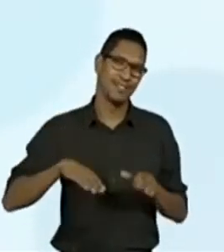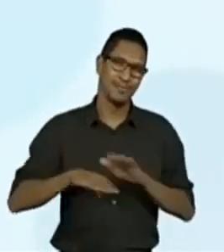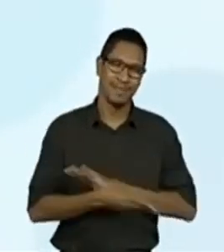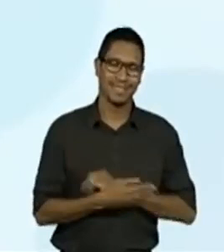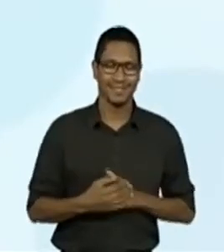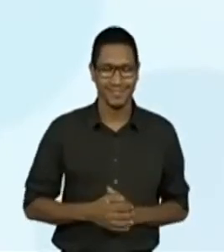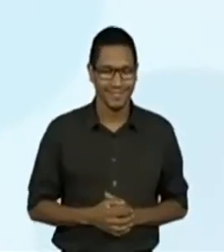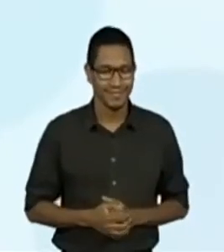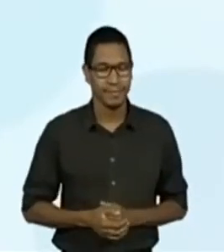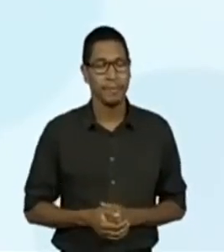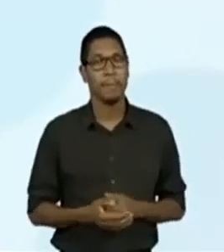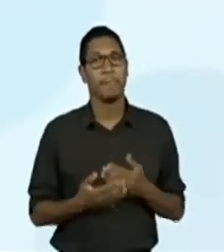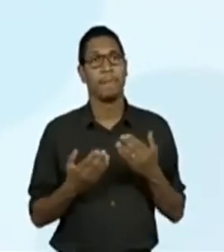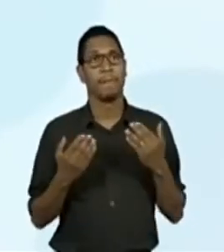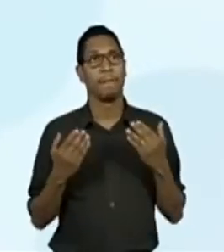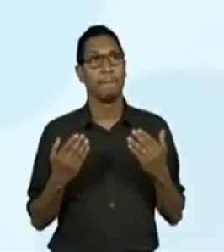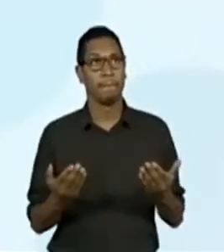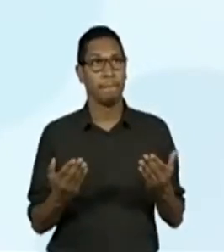como eu